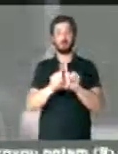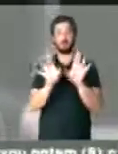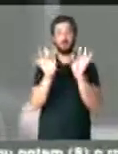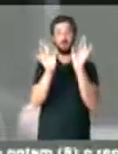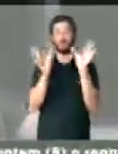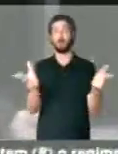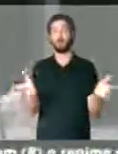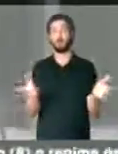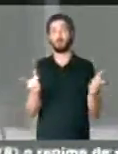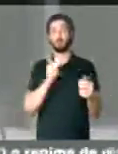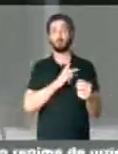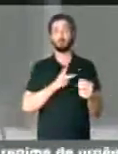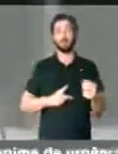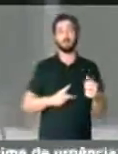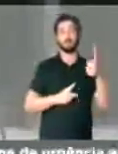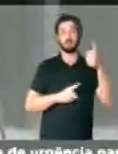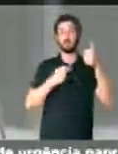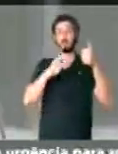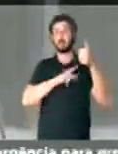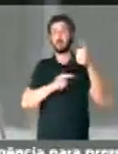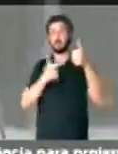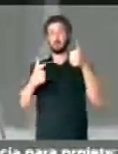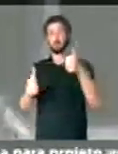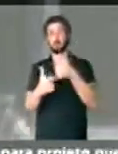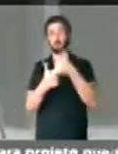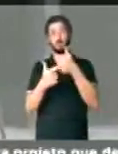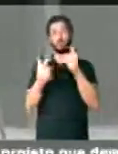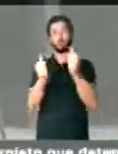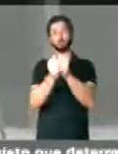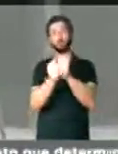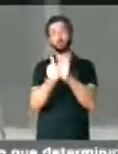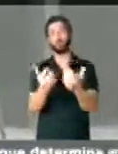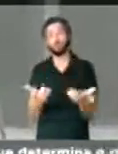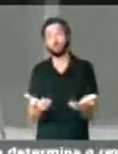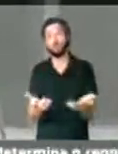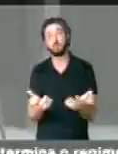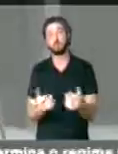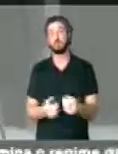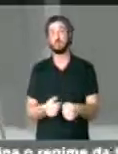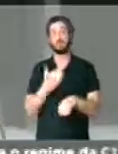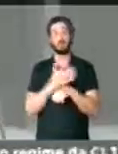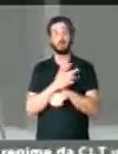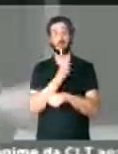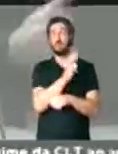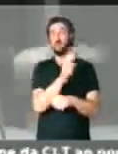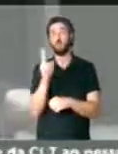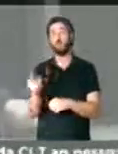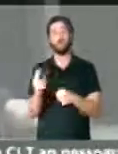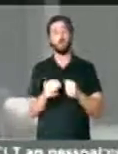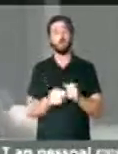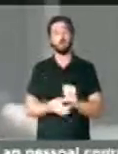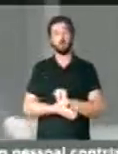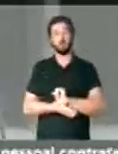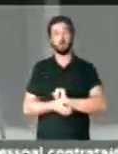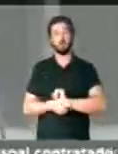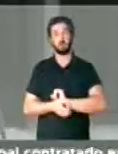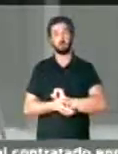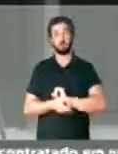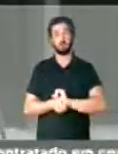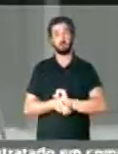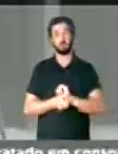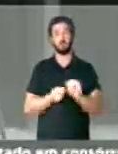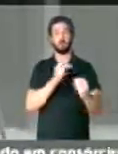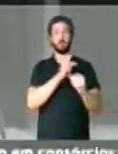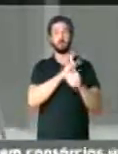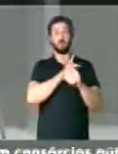presidente e vice-presidente, o grupo estava junto. Então, práticas comuns ao governo deposto